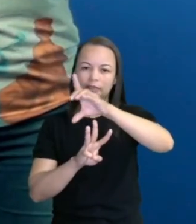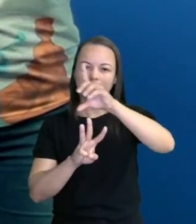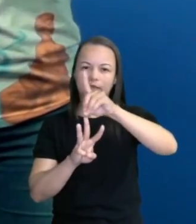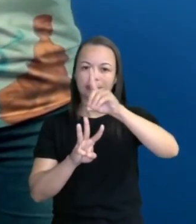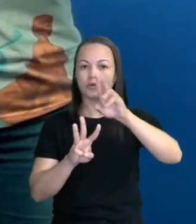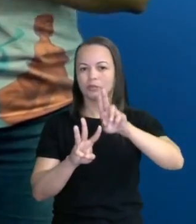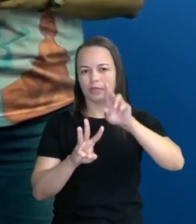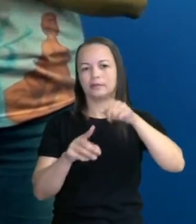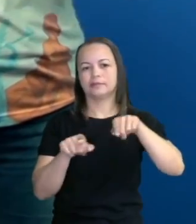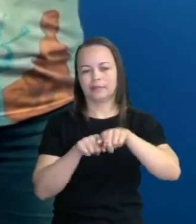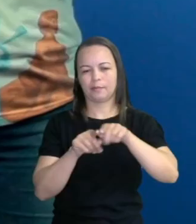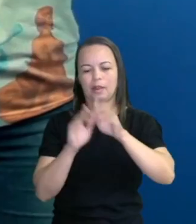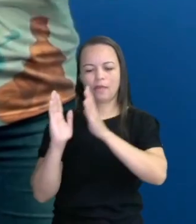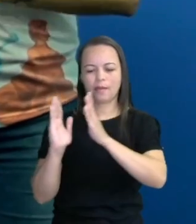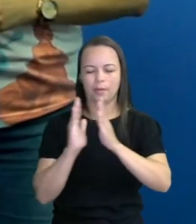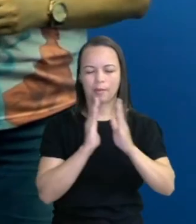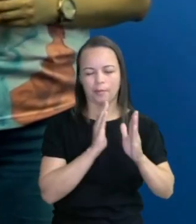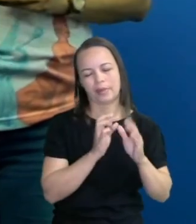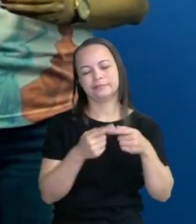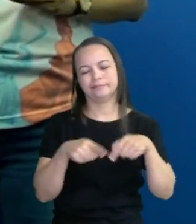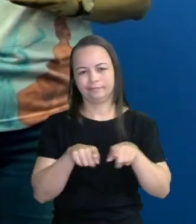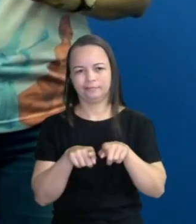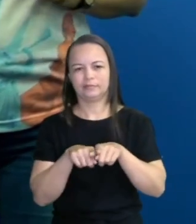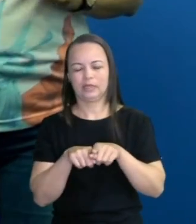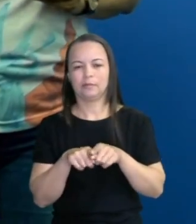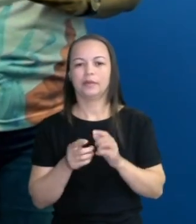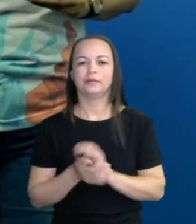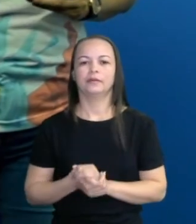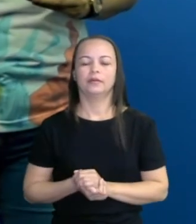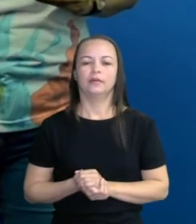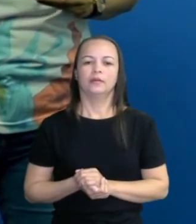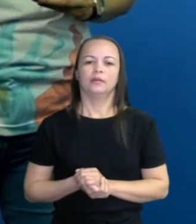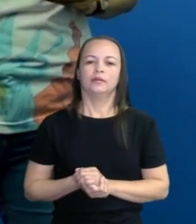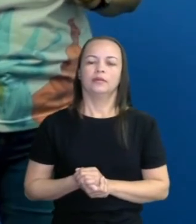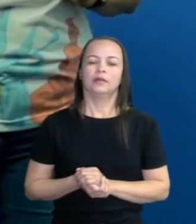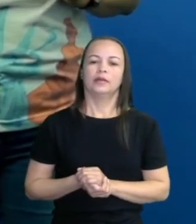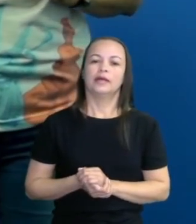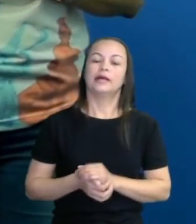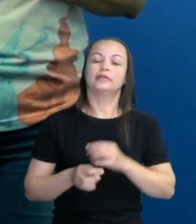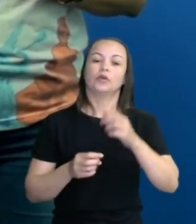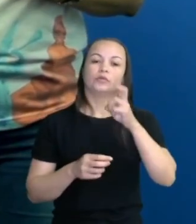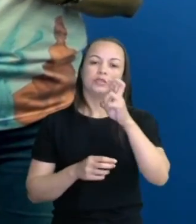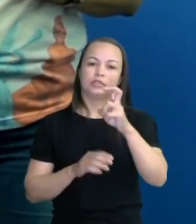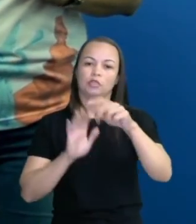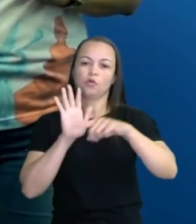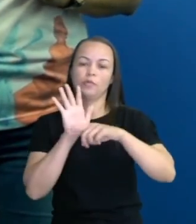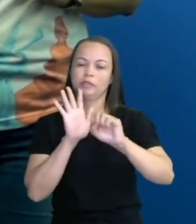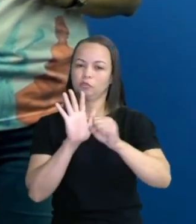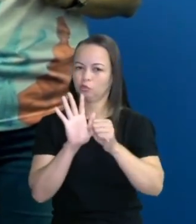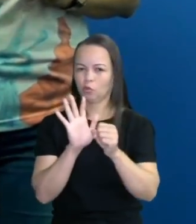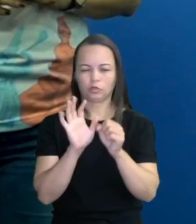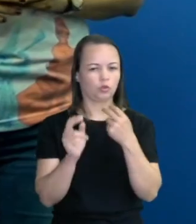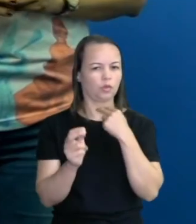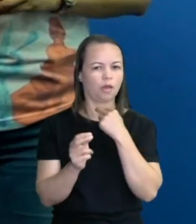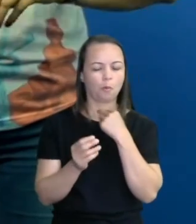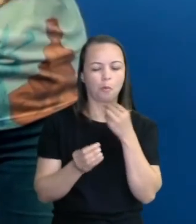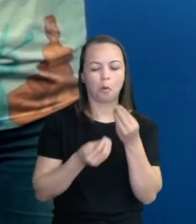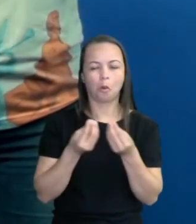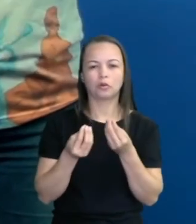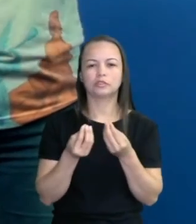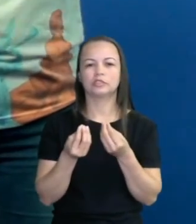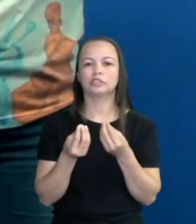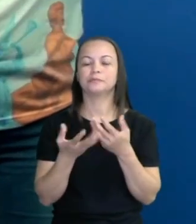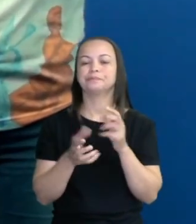mesma ideia que faz na ordem das unidades, tá? Então, 5 menos 8, não poderei fazer no conjunto dos números